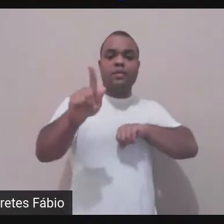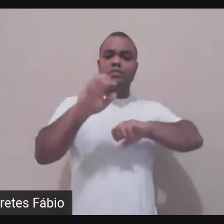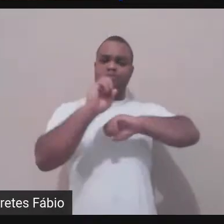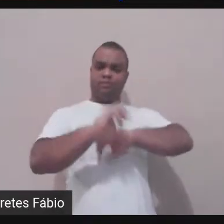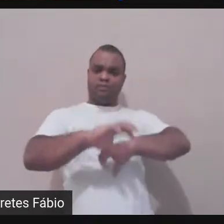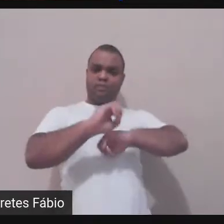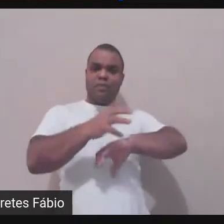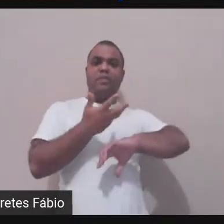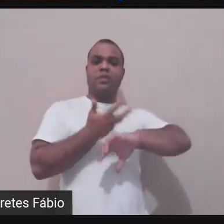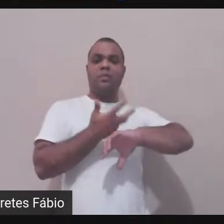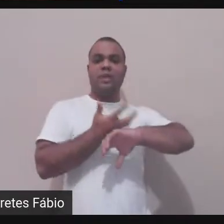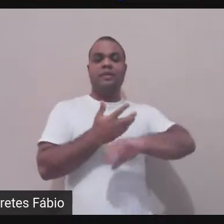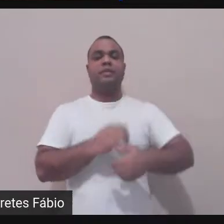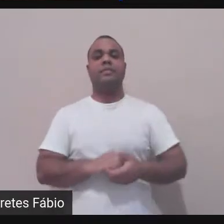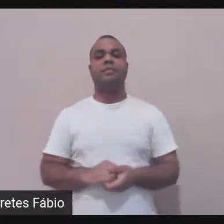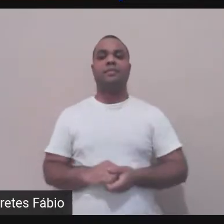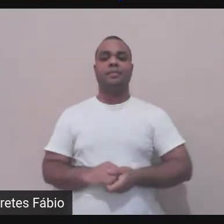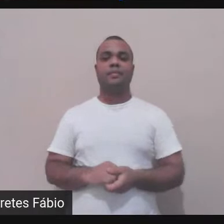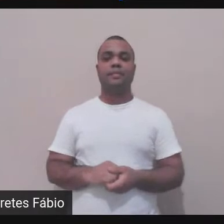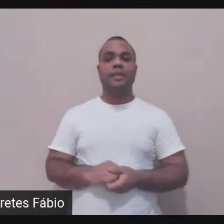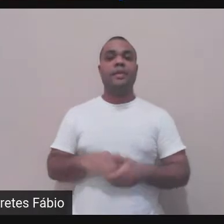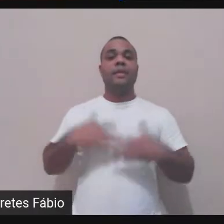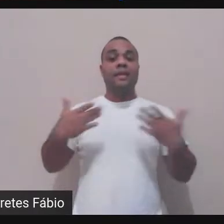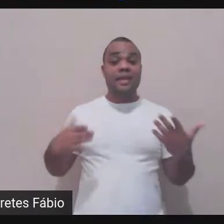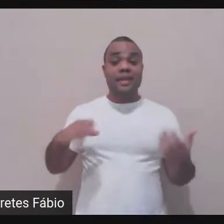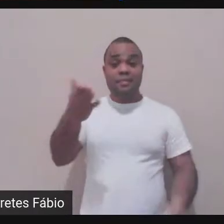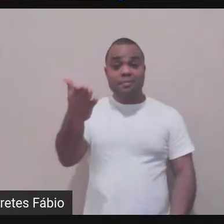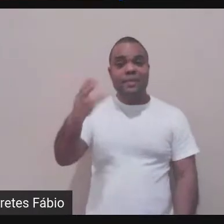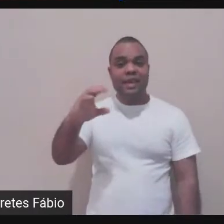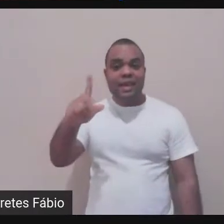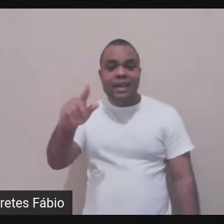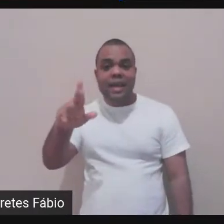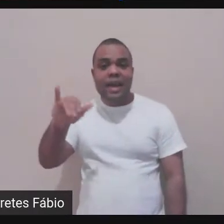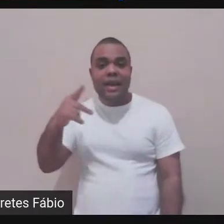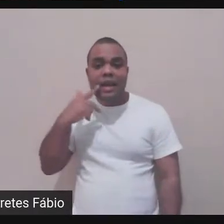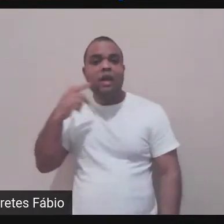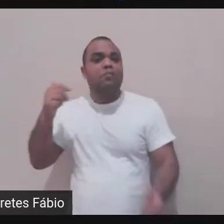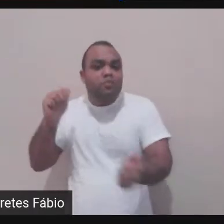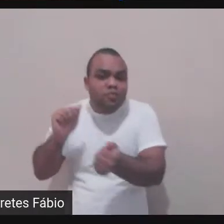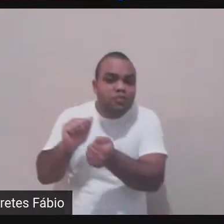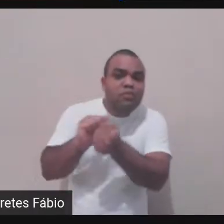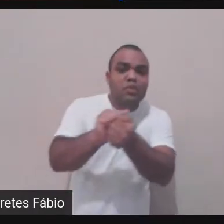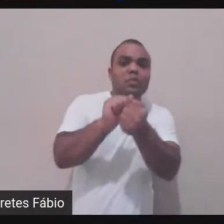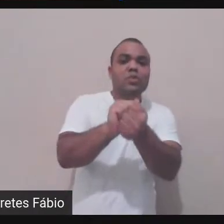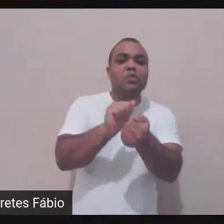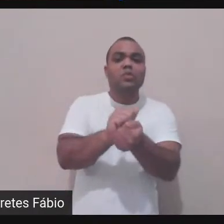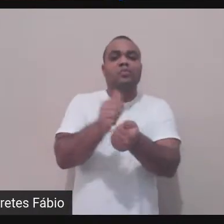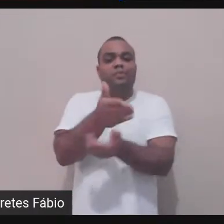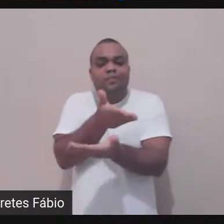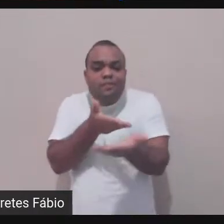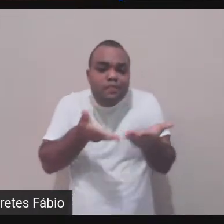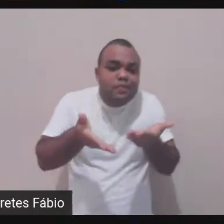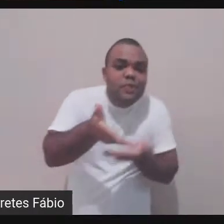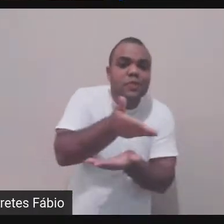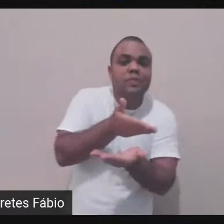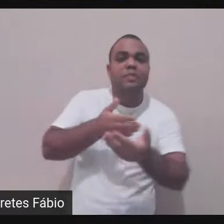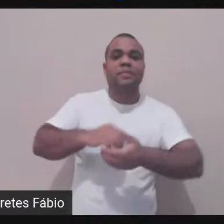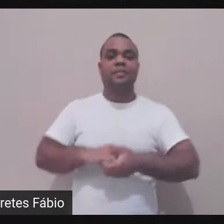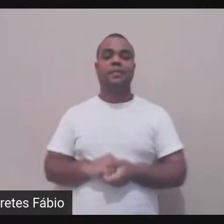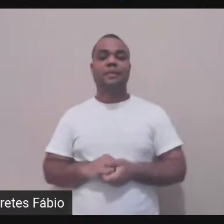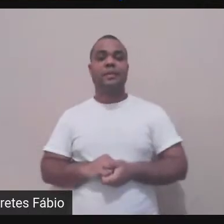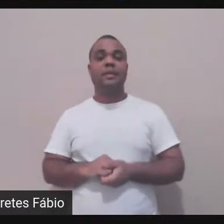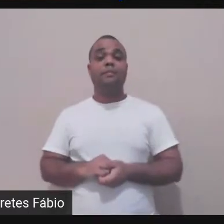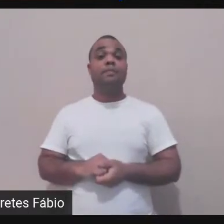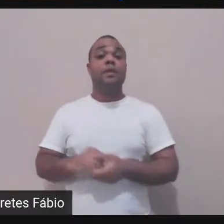dos três, não é, Lico? Foi. Certo? Sim, acabei. E o do Jorgen e o da Heidrum, os